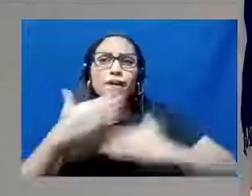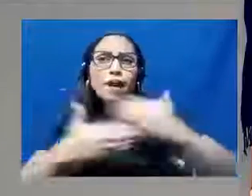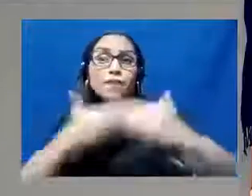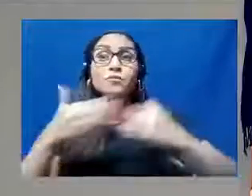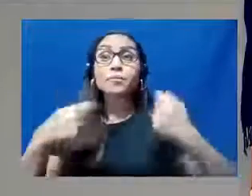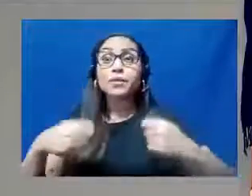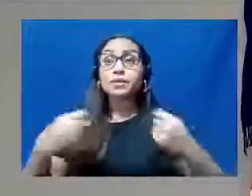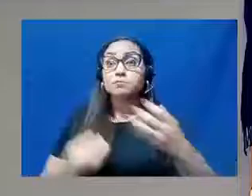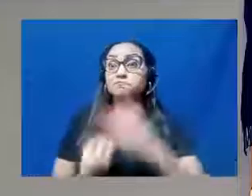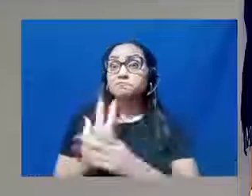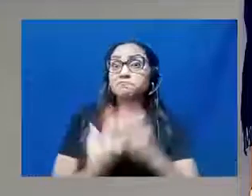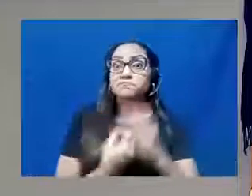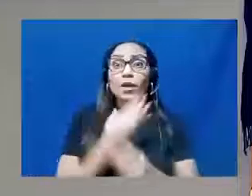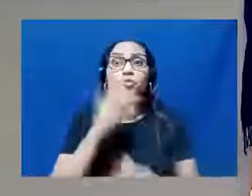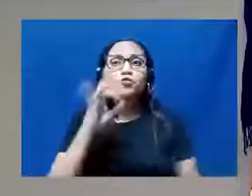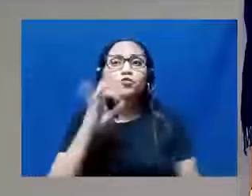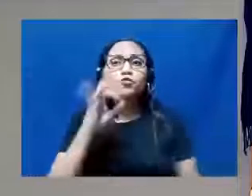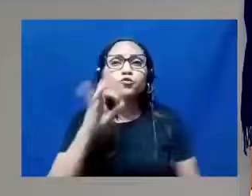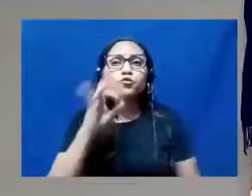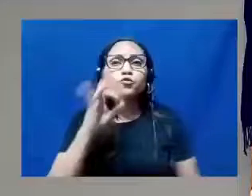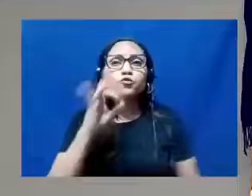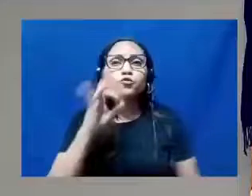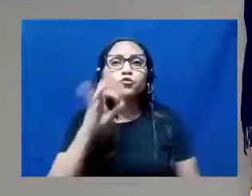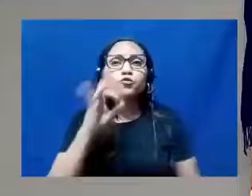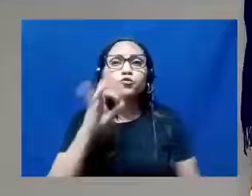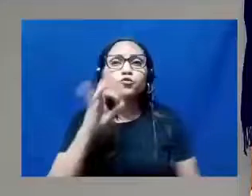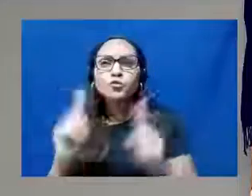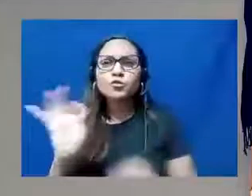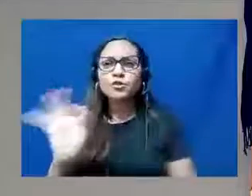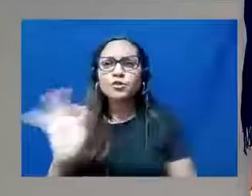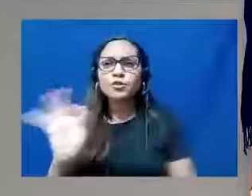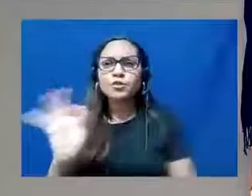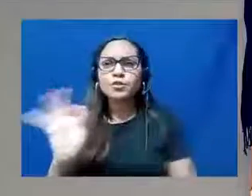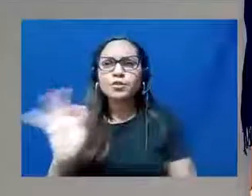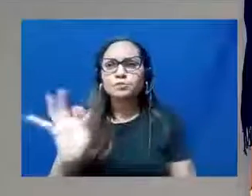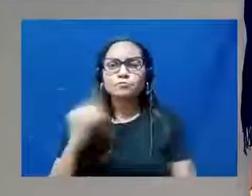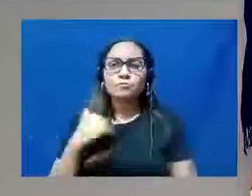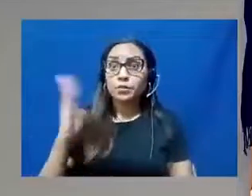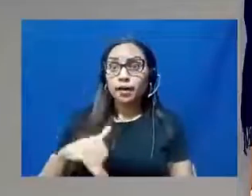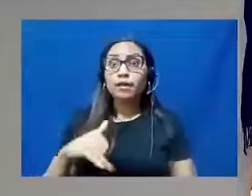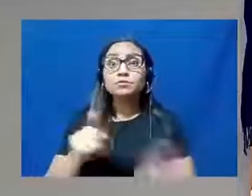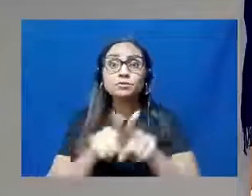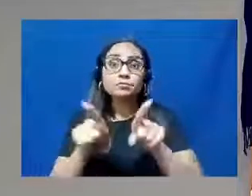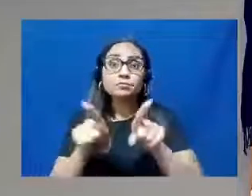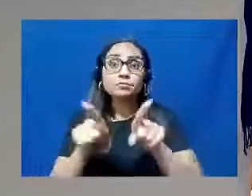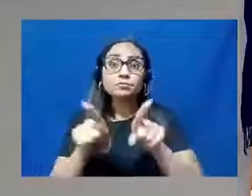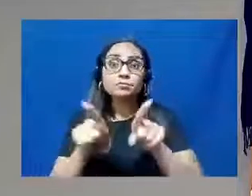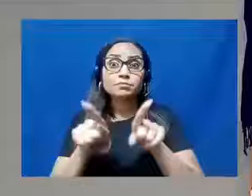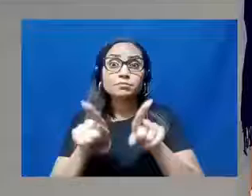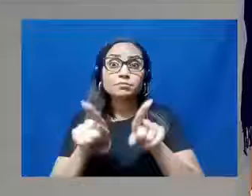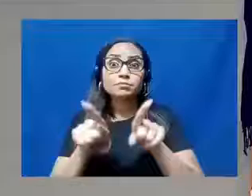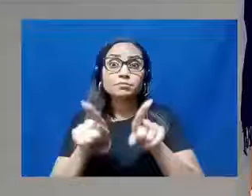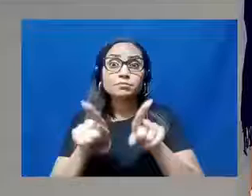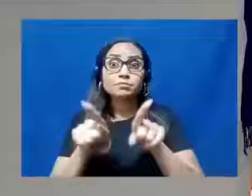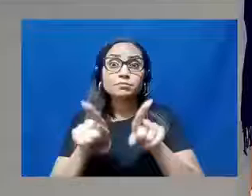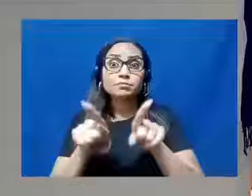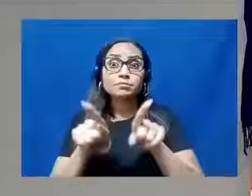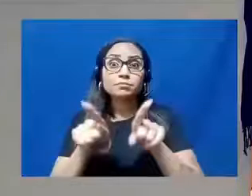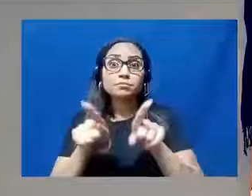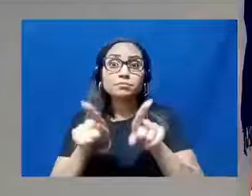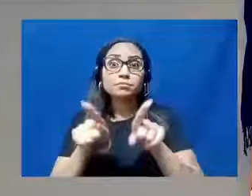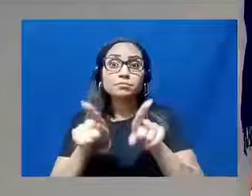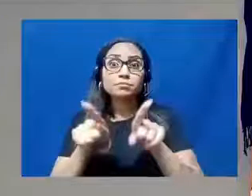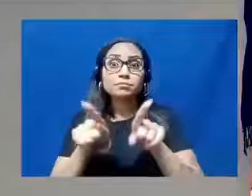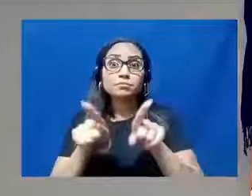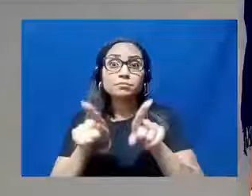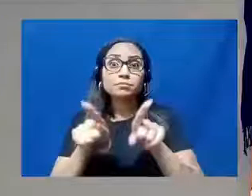E não é só com críticas, não. Quando eu trago essas críticas, novos vereadores, eu trago também a solução. Por quê? Porque eu sou um pesquisador, eu vou